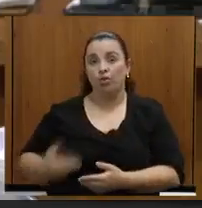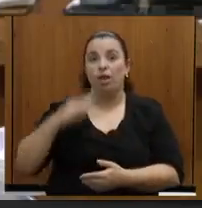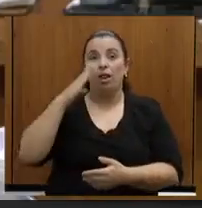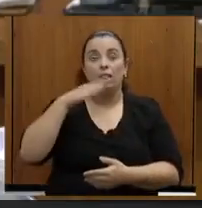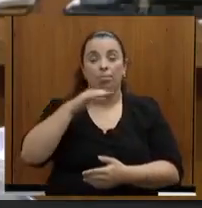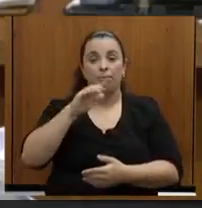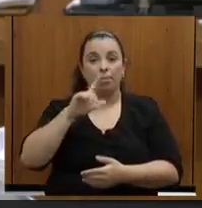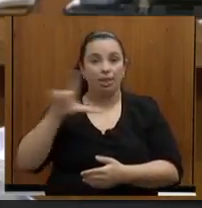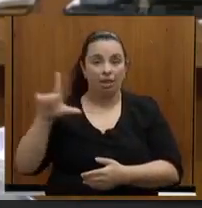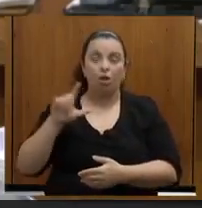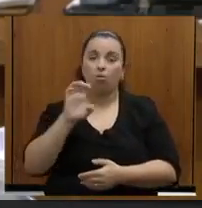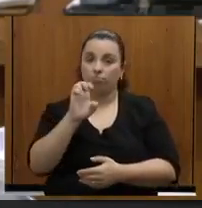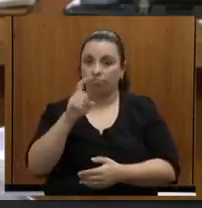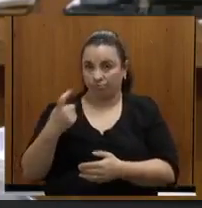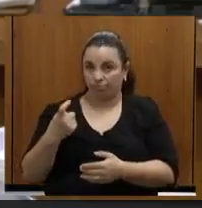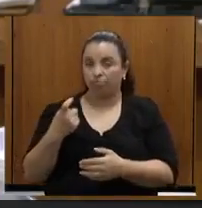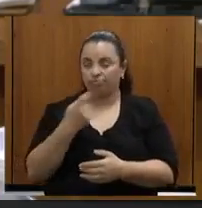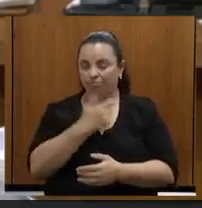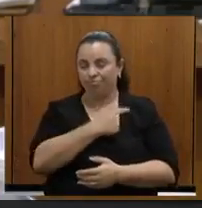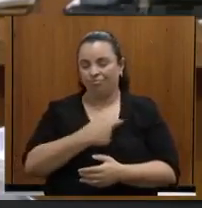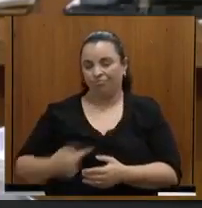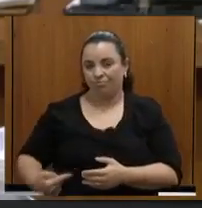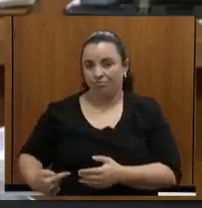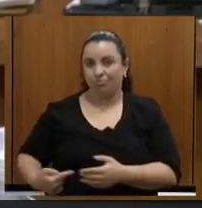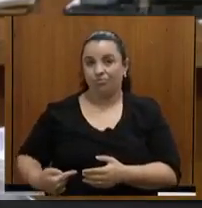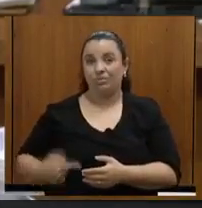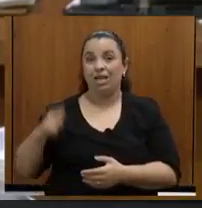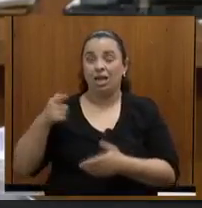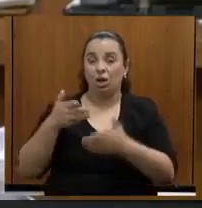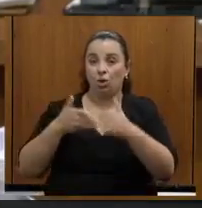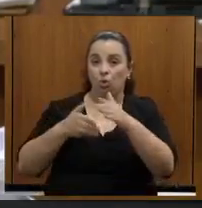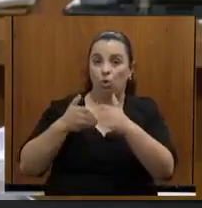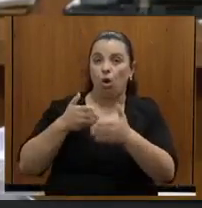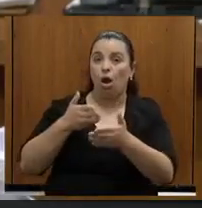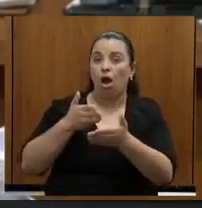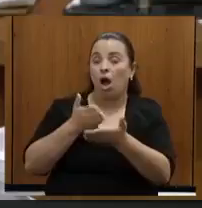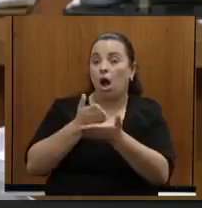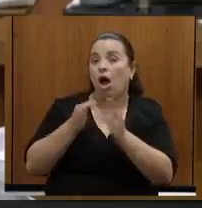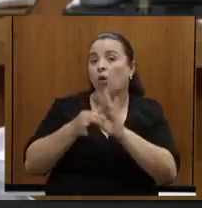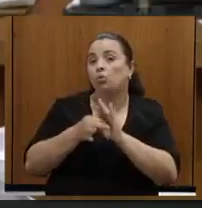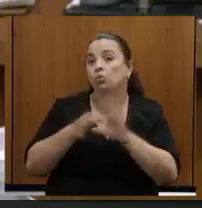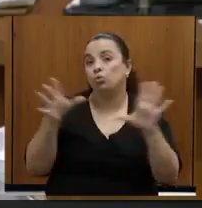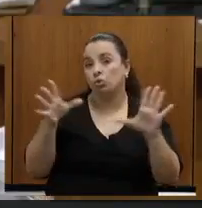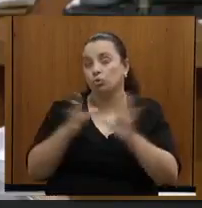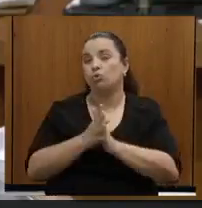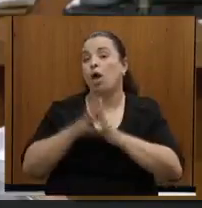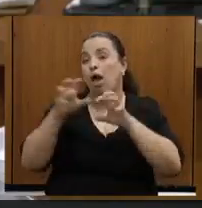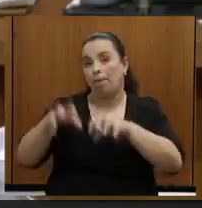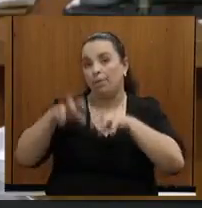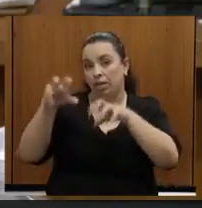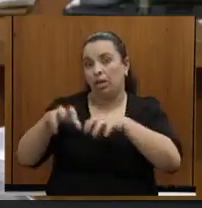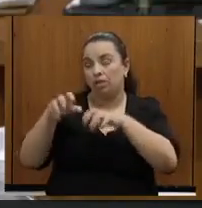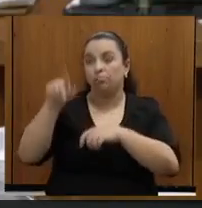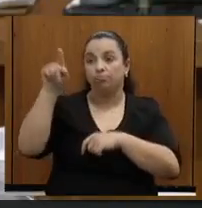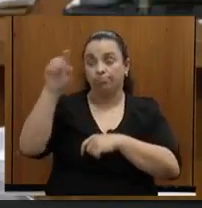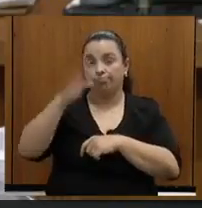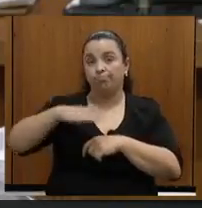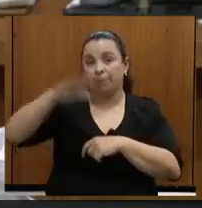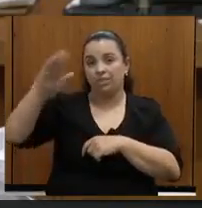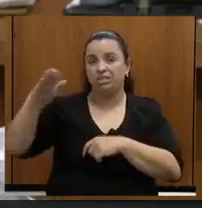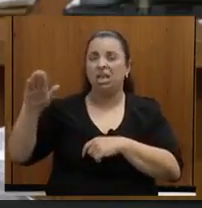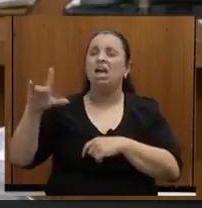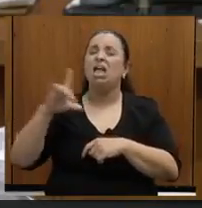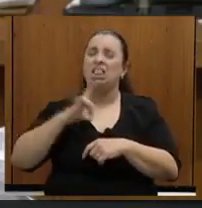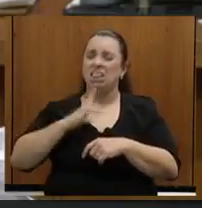autorizado, e nós temos isso nos processos, a mineração das empresas na referida Serra. E o